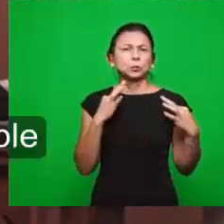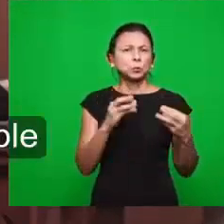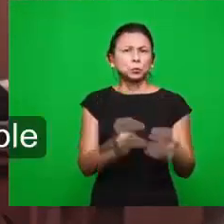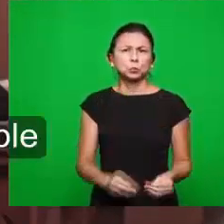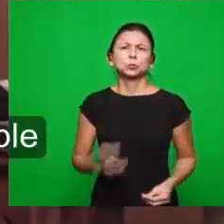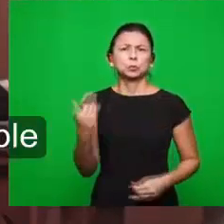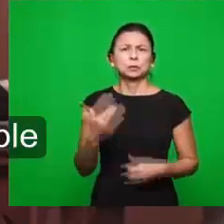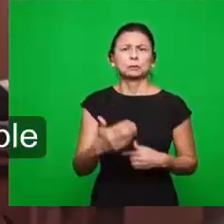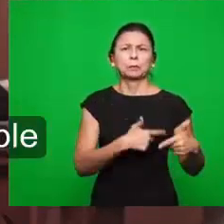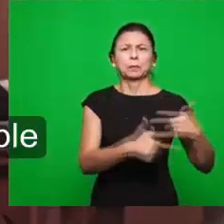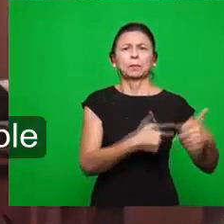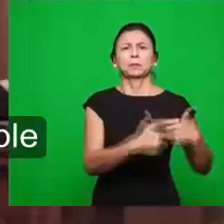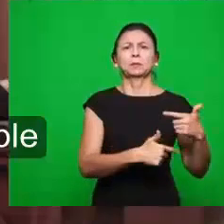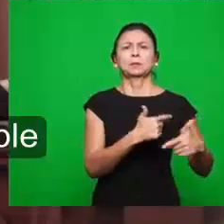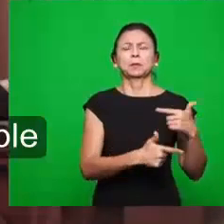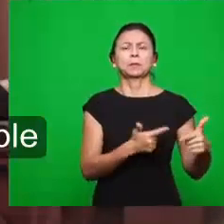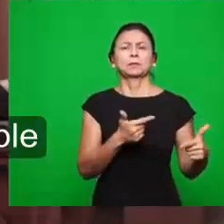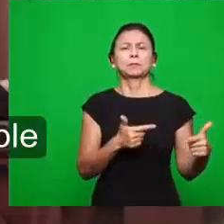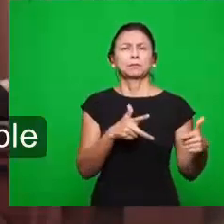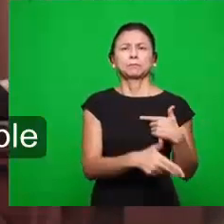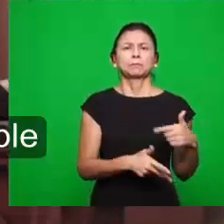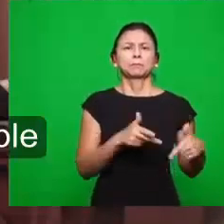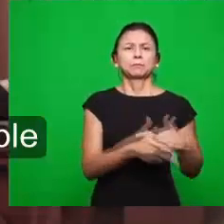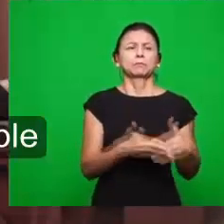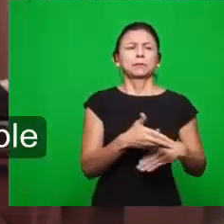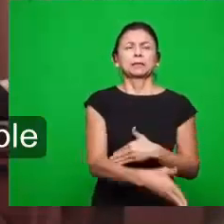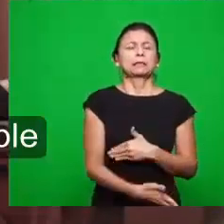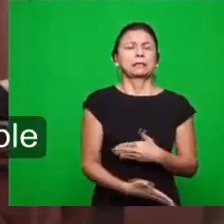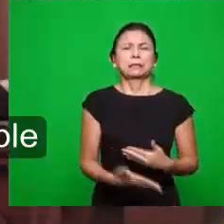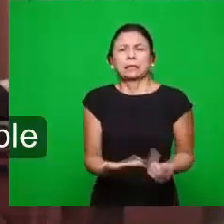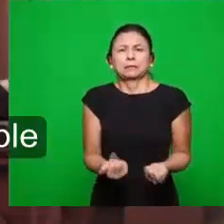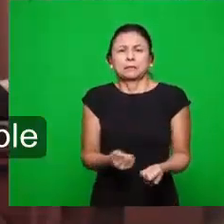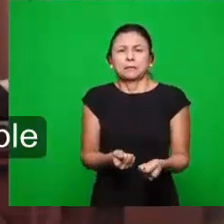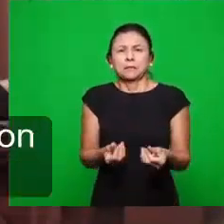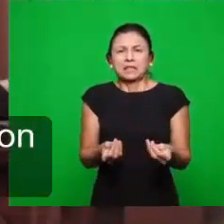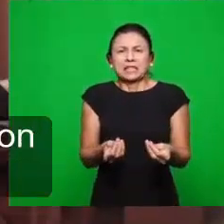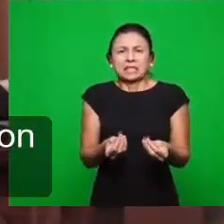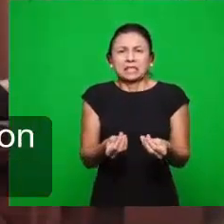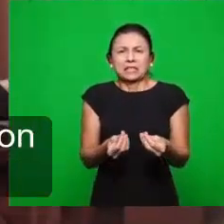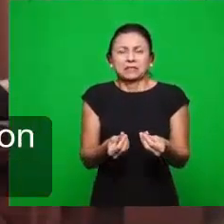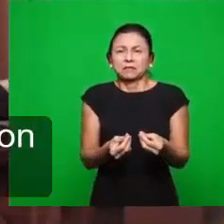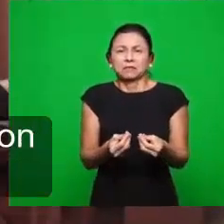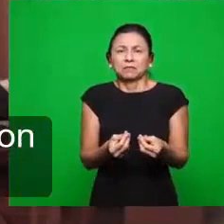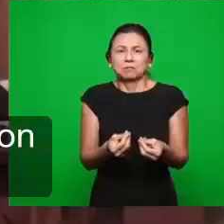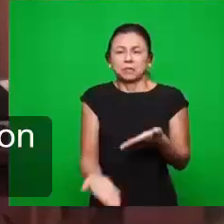Tudo isso, então, ele está anestesiado. E as pessoas, então,